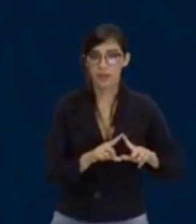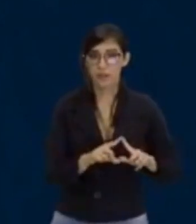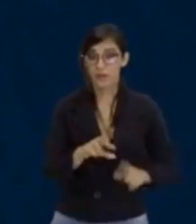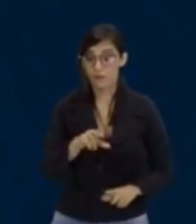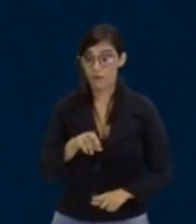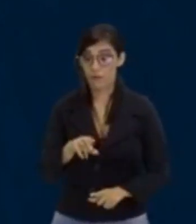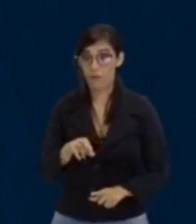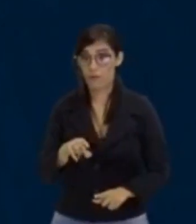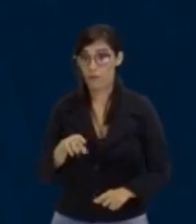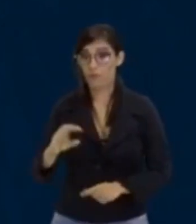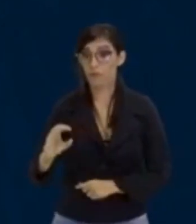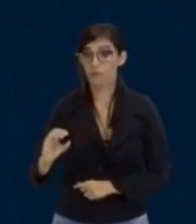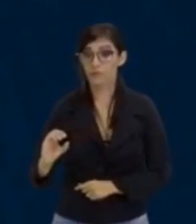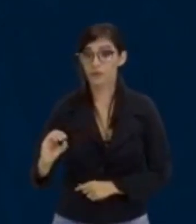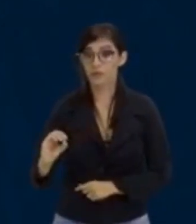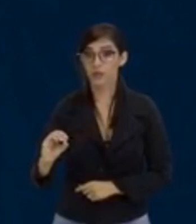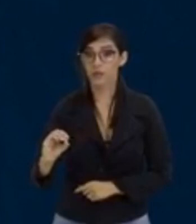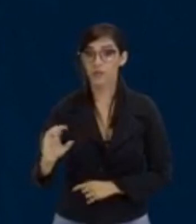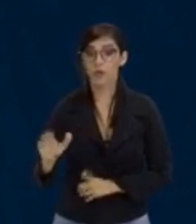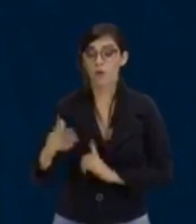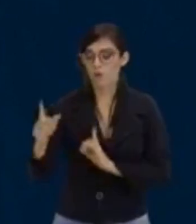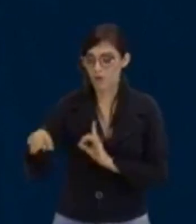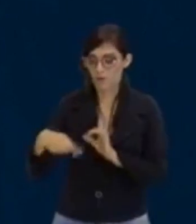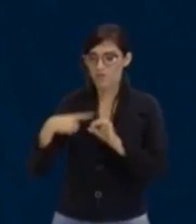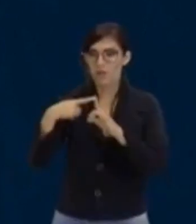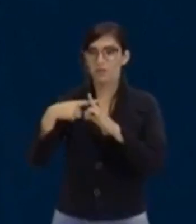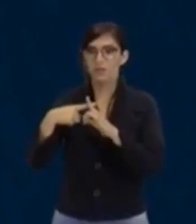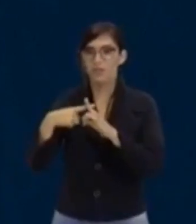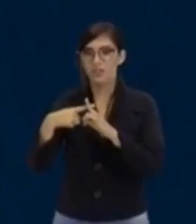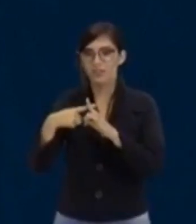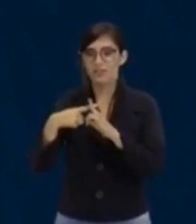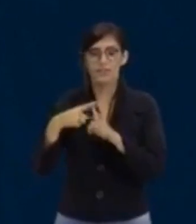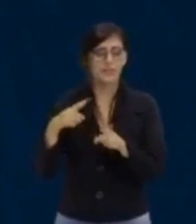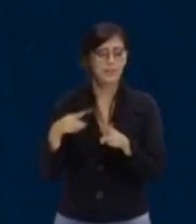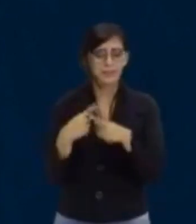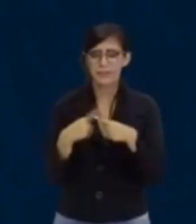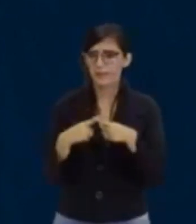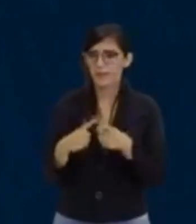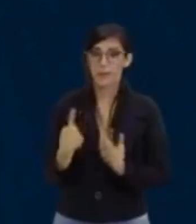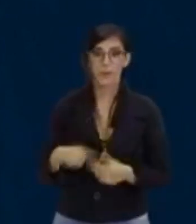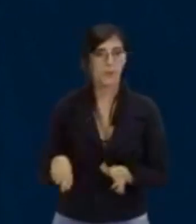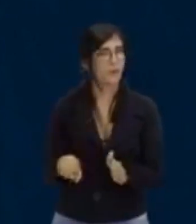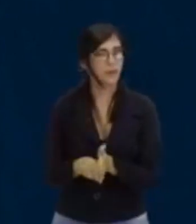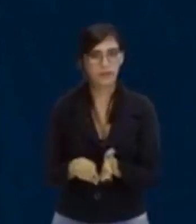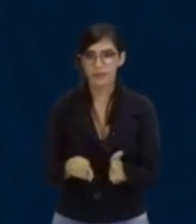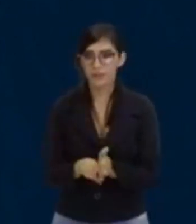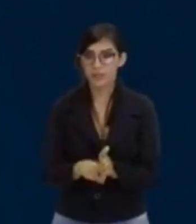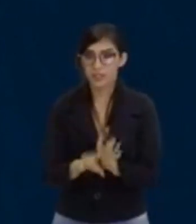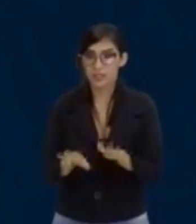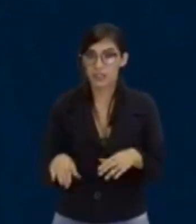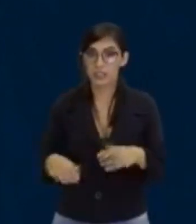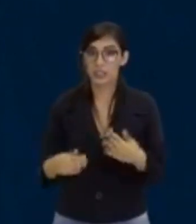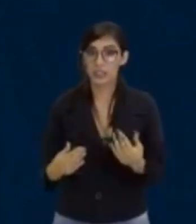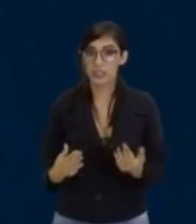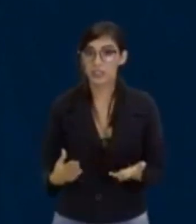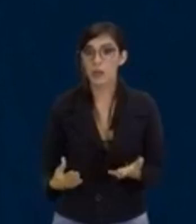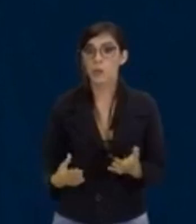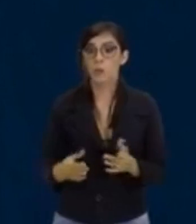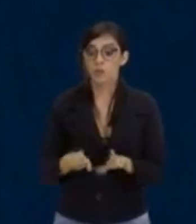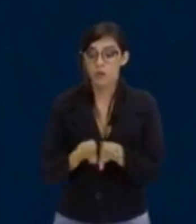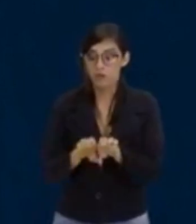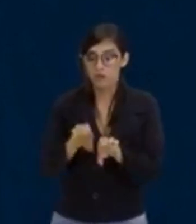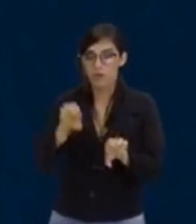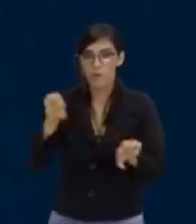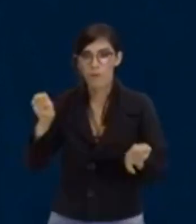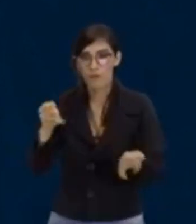zero não é nem positivo nem negativo. Se esse delta for zero, a equação continua tendo duas respostas, mas